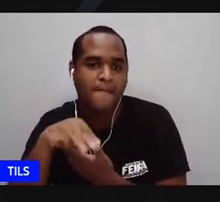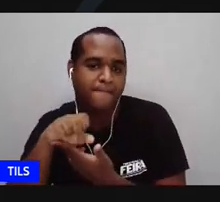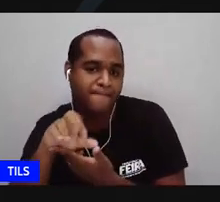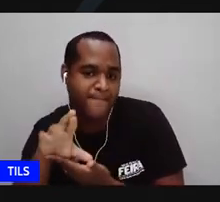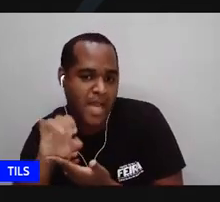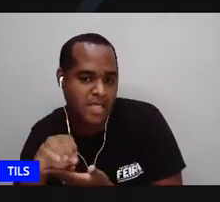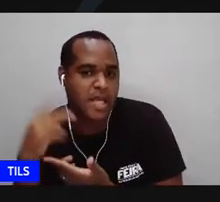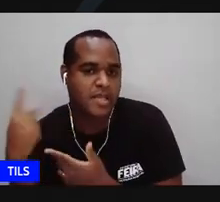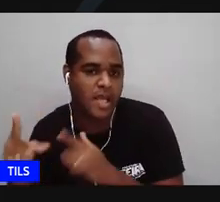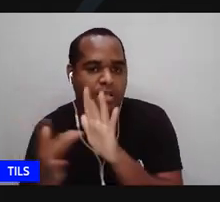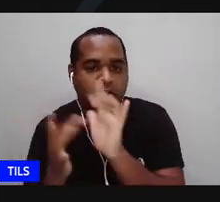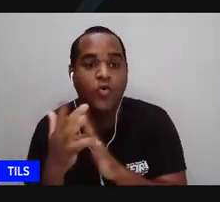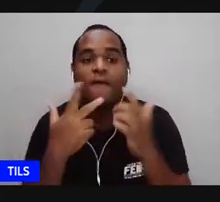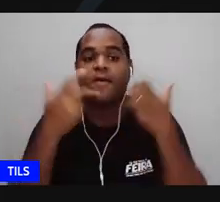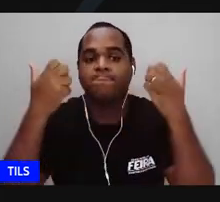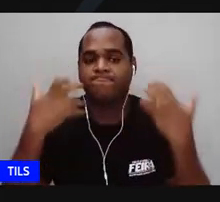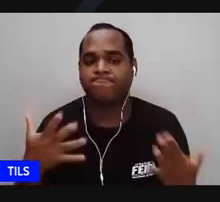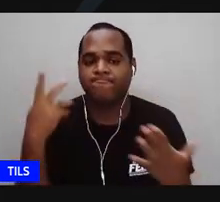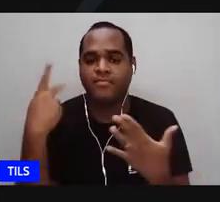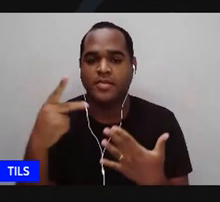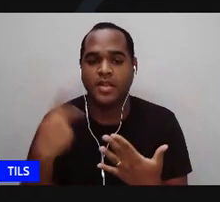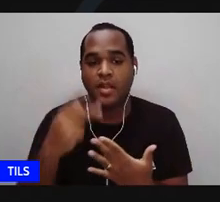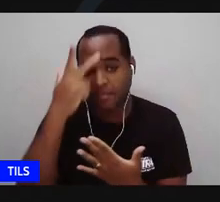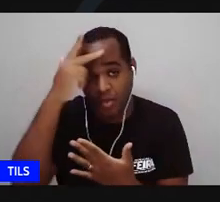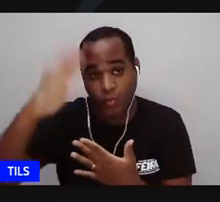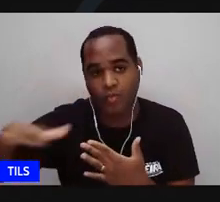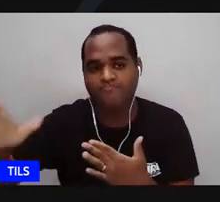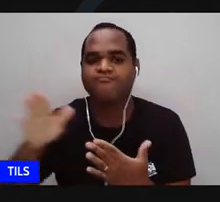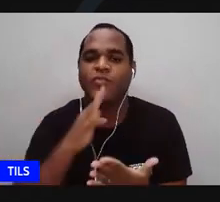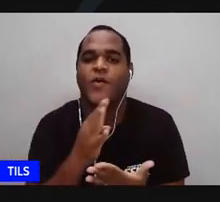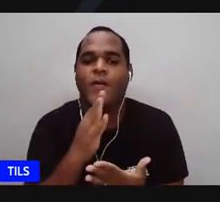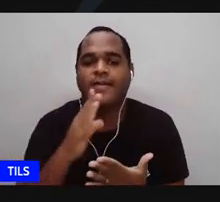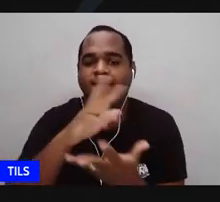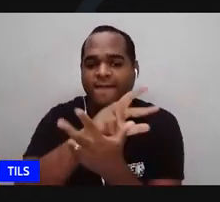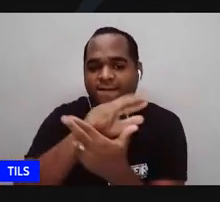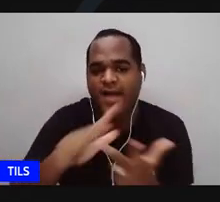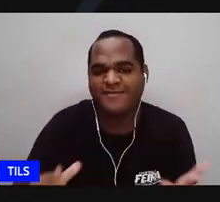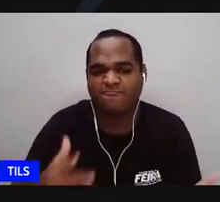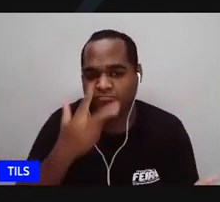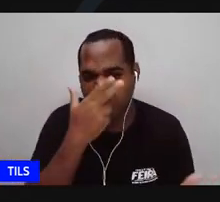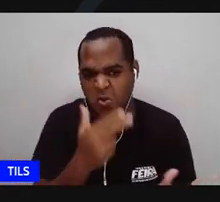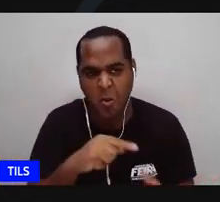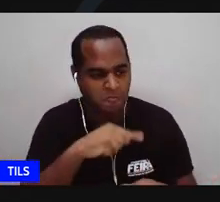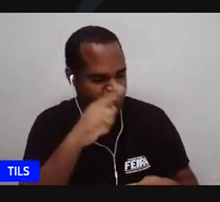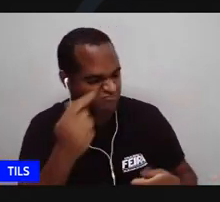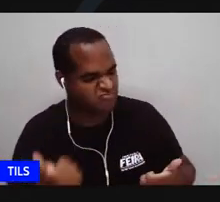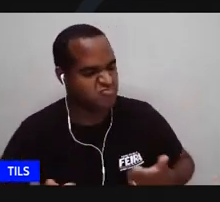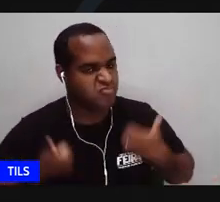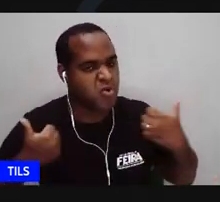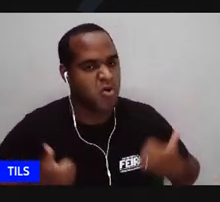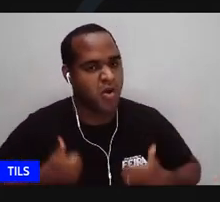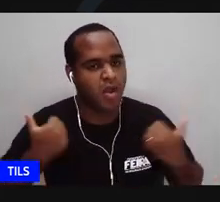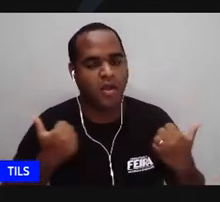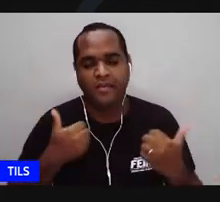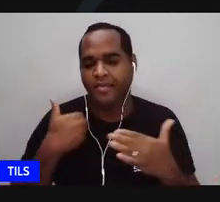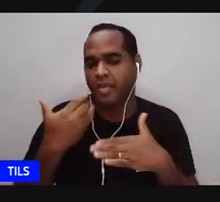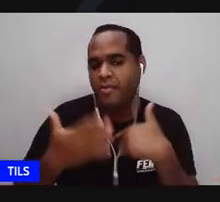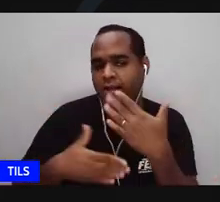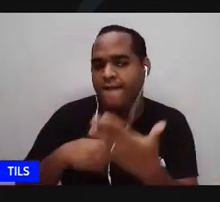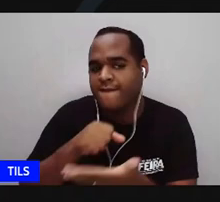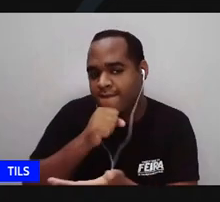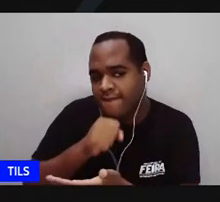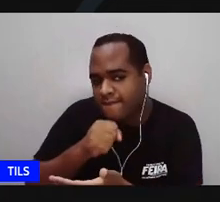de conhecer a humanidade suas perversidades suas ambições eu fui envelhecendo